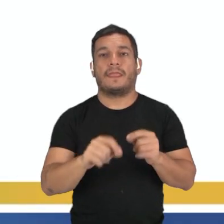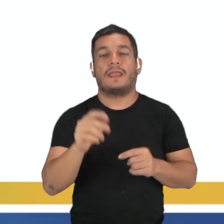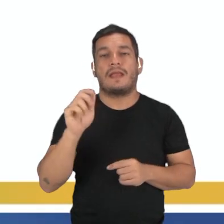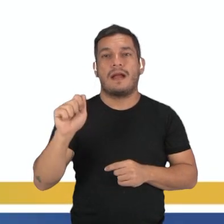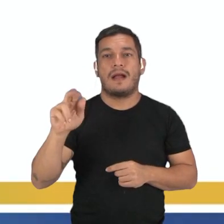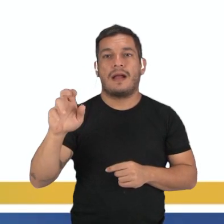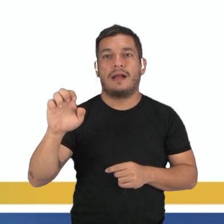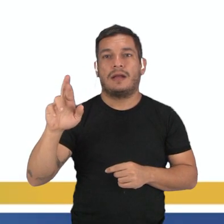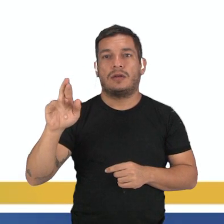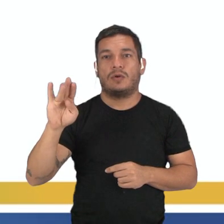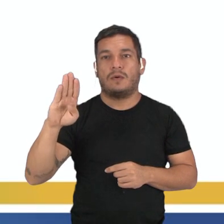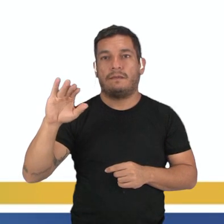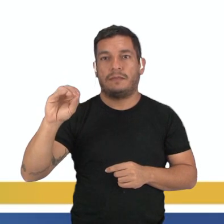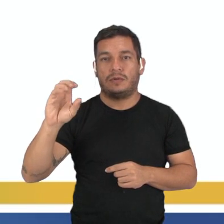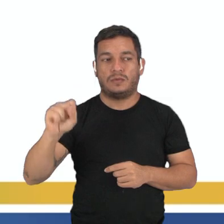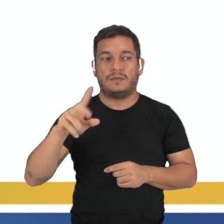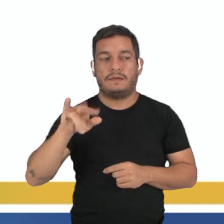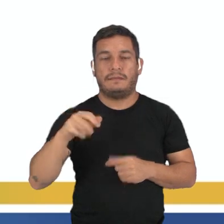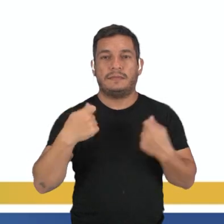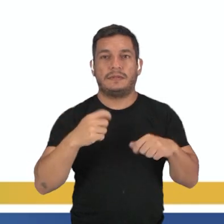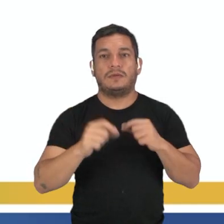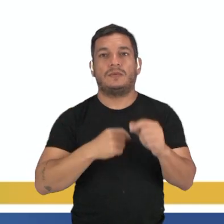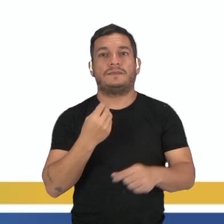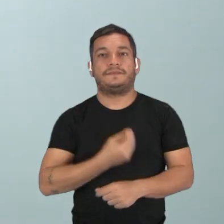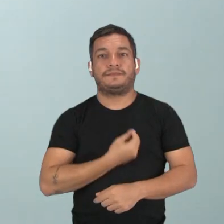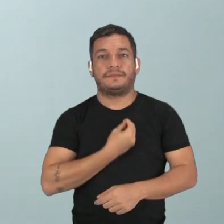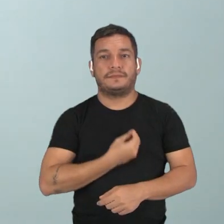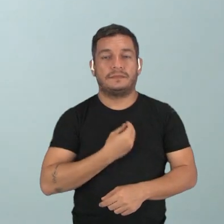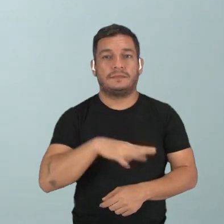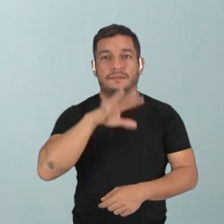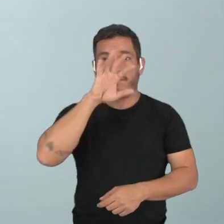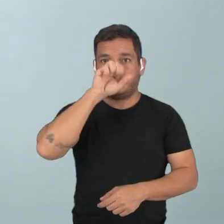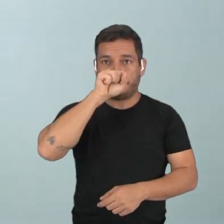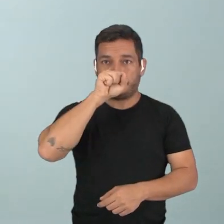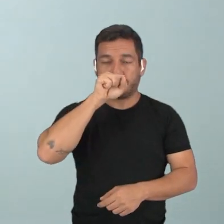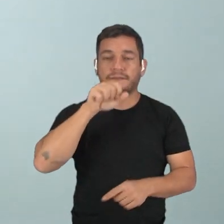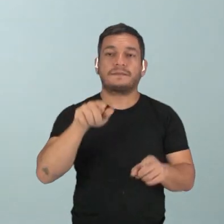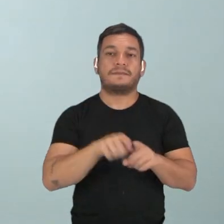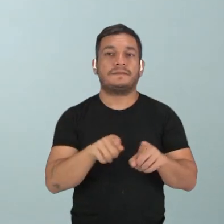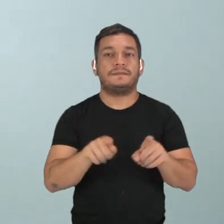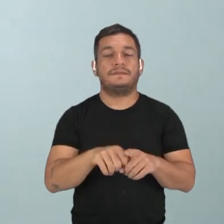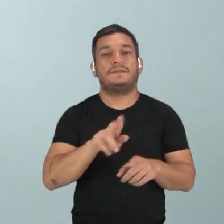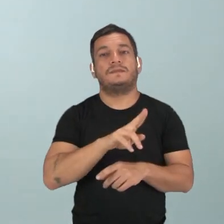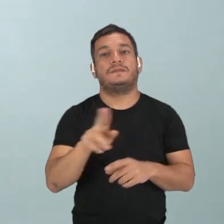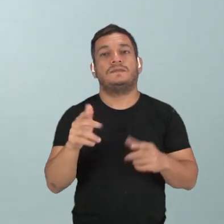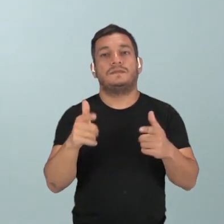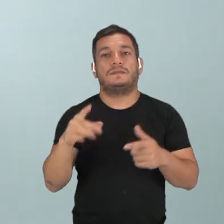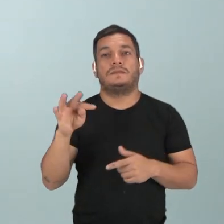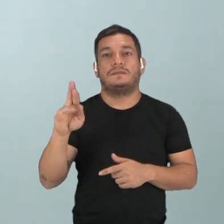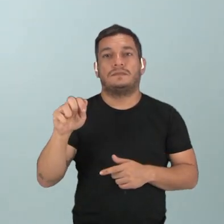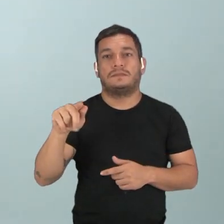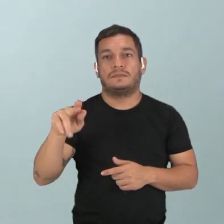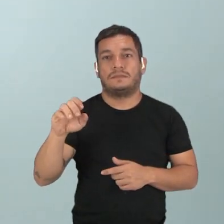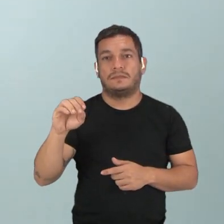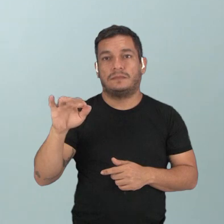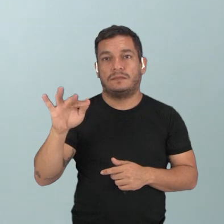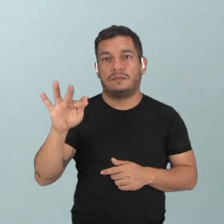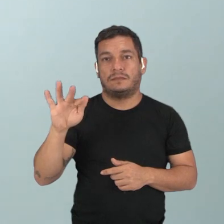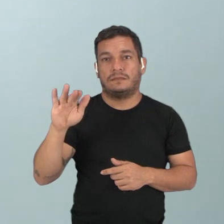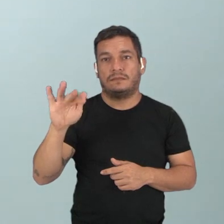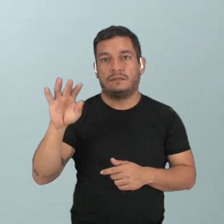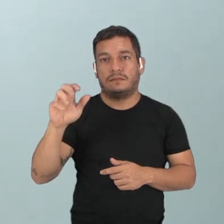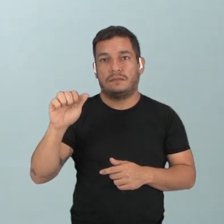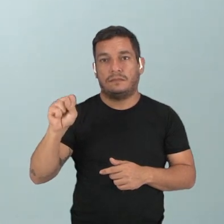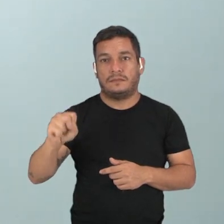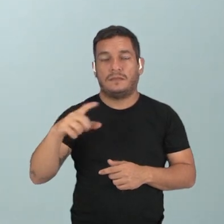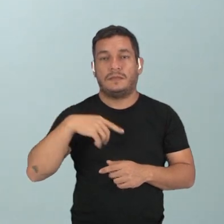aeróbios, ou seja, vão necessitar da presença do oxigênio, e são os seres chamados de traqueóptas ou vasculares, como eu falei